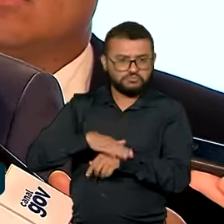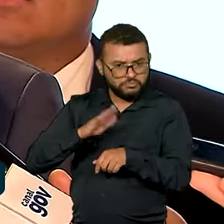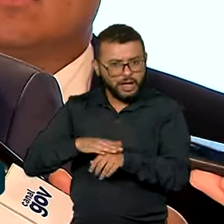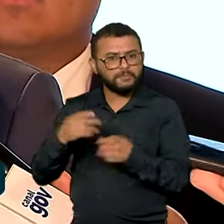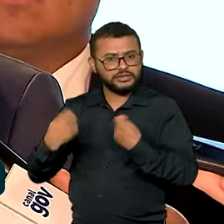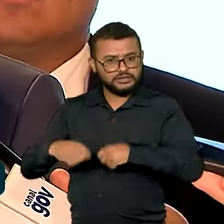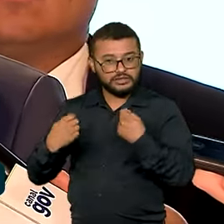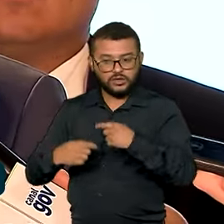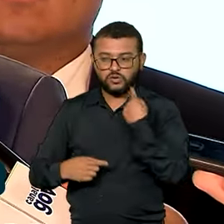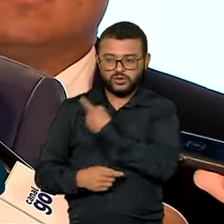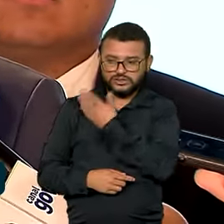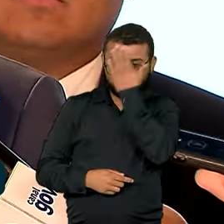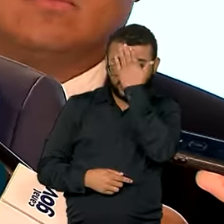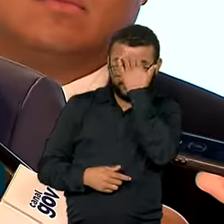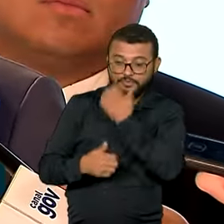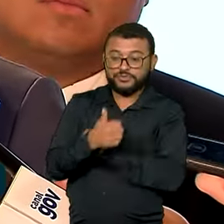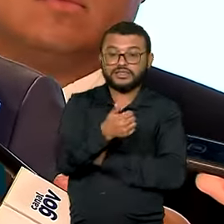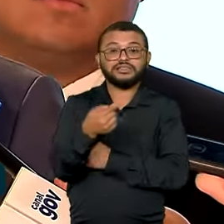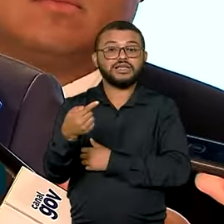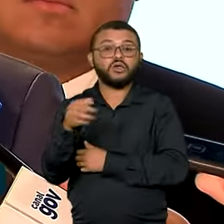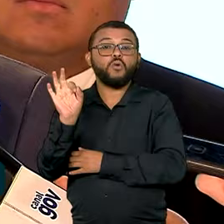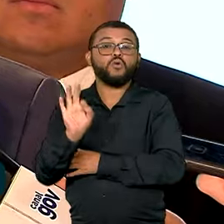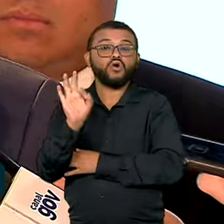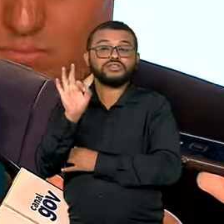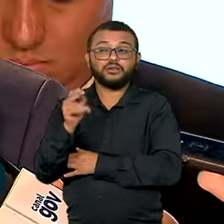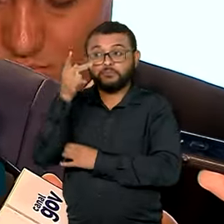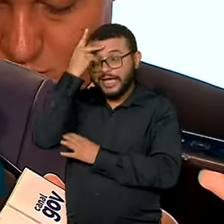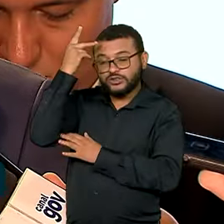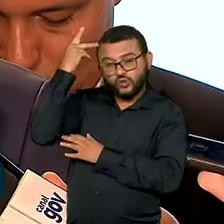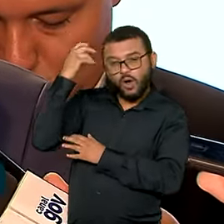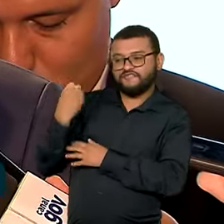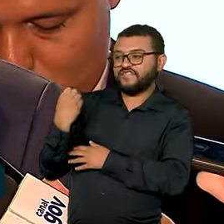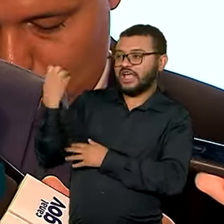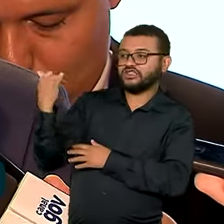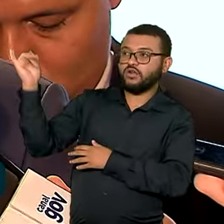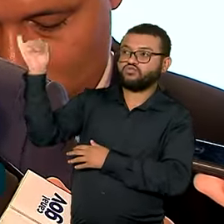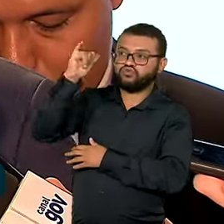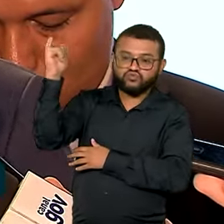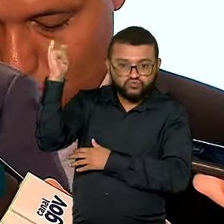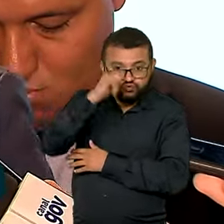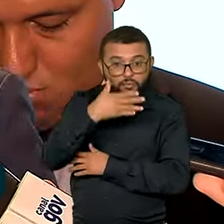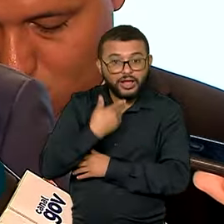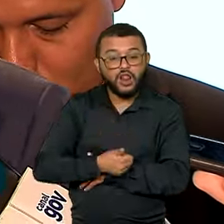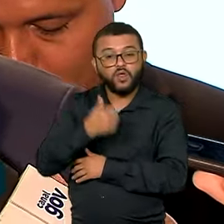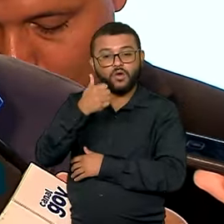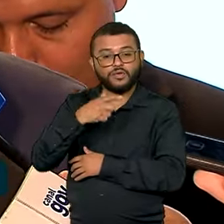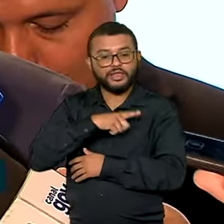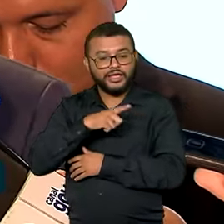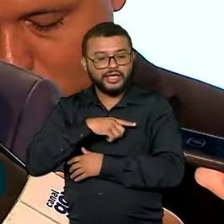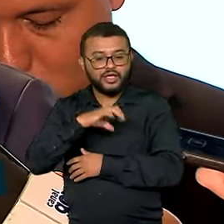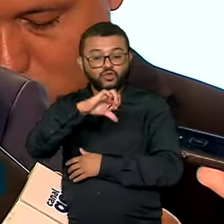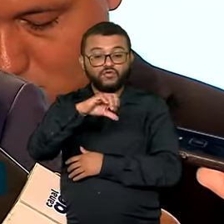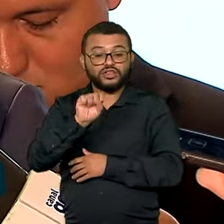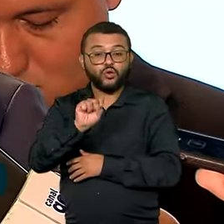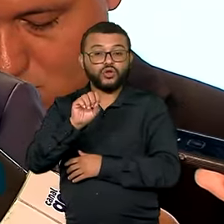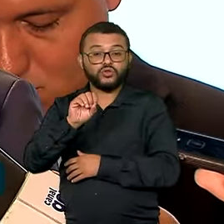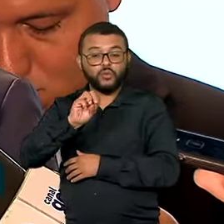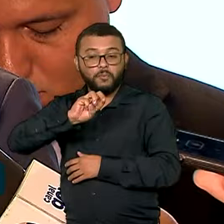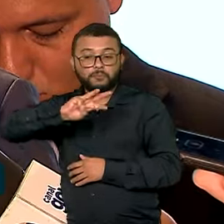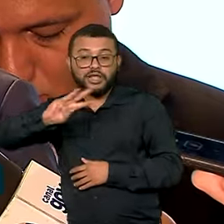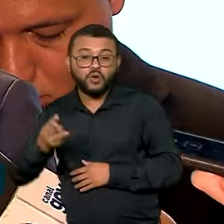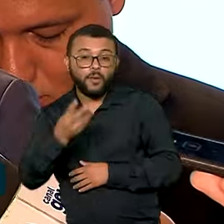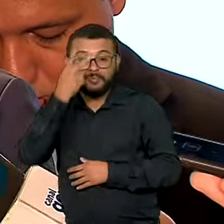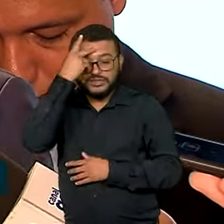crescimento este ano em mais de 17% na aviação brasileira, saindo de 98 milhões de